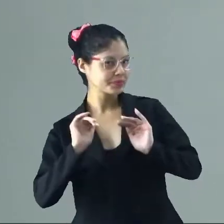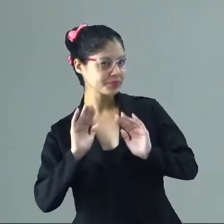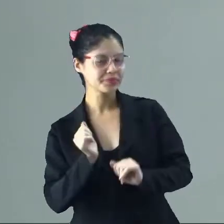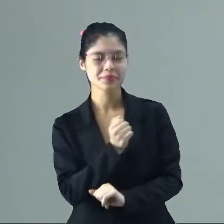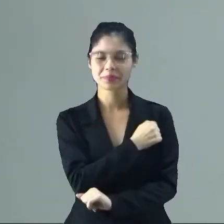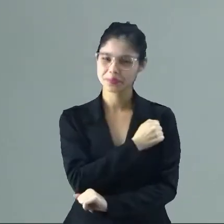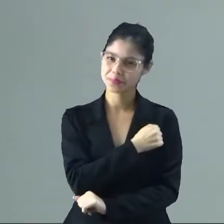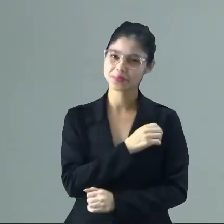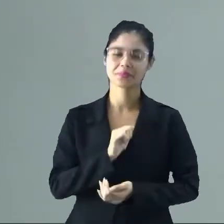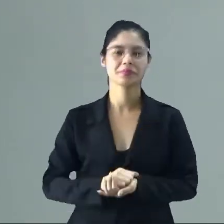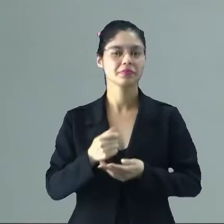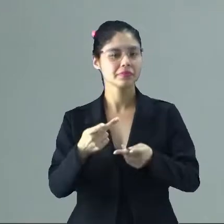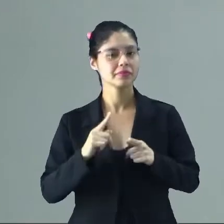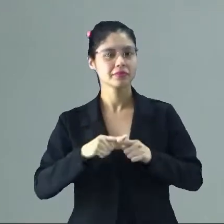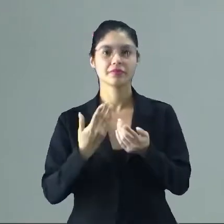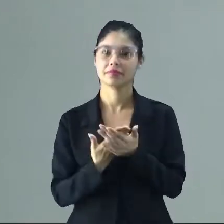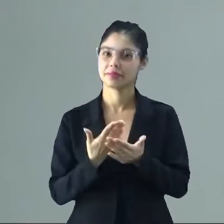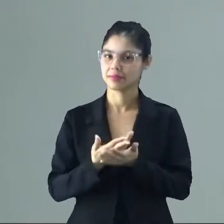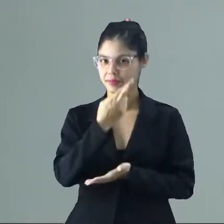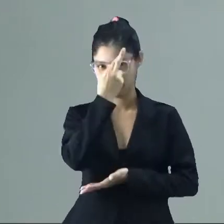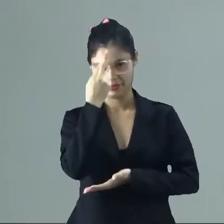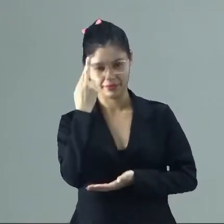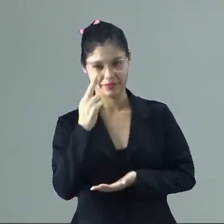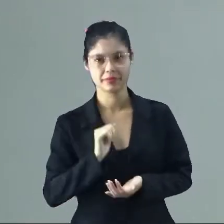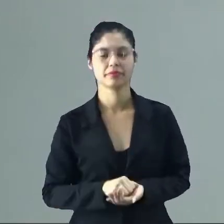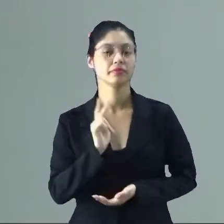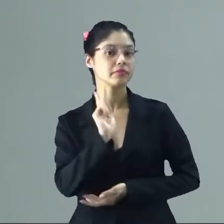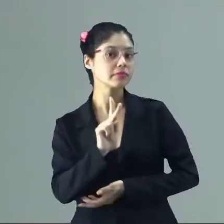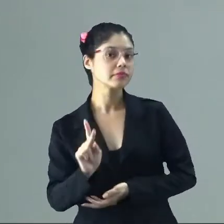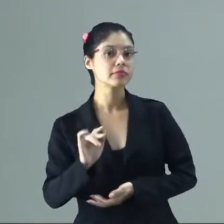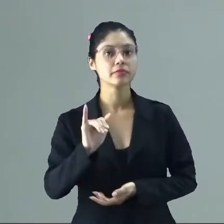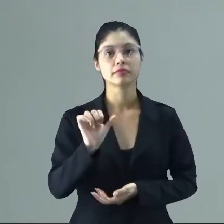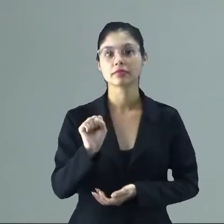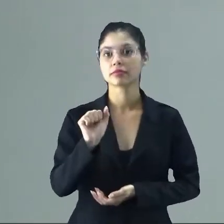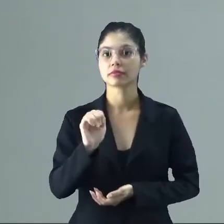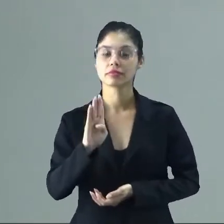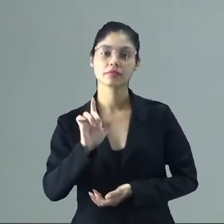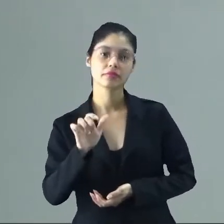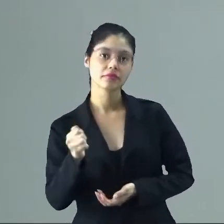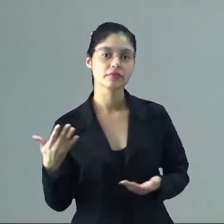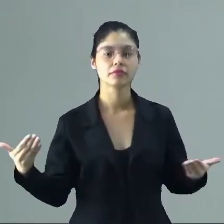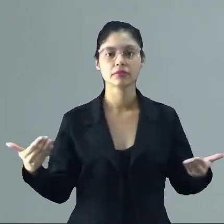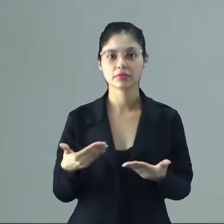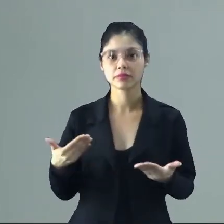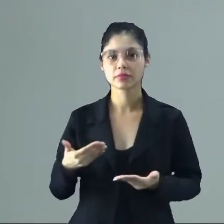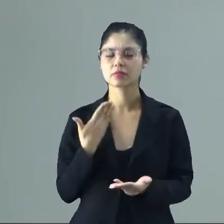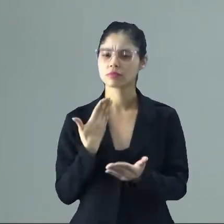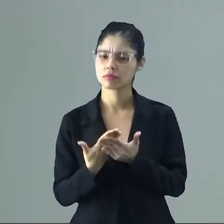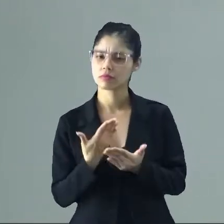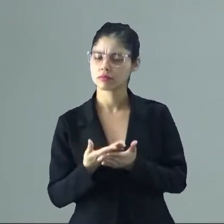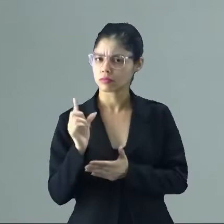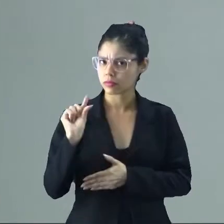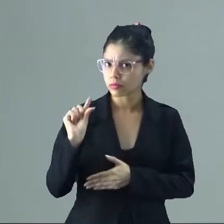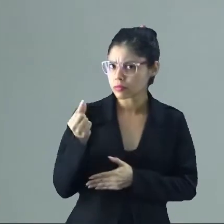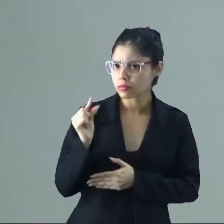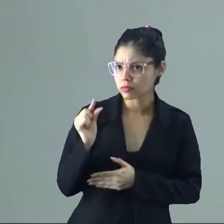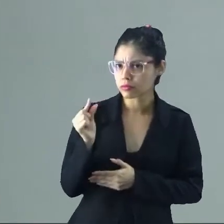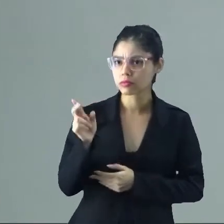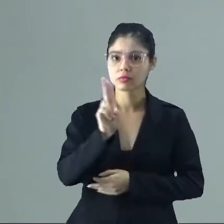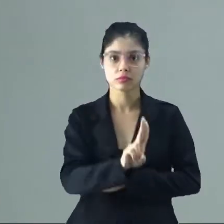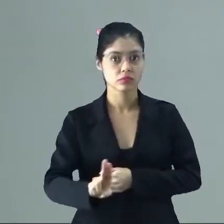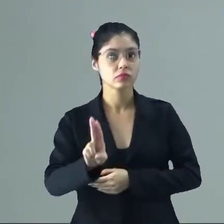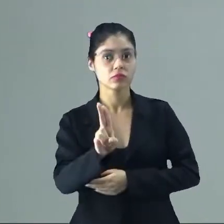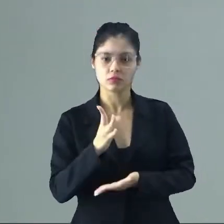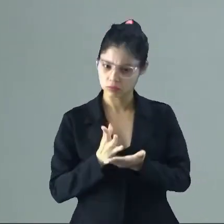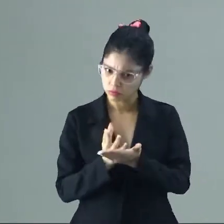Olá alunos e alunos, bem-vindos a mais uma aula de história. Eu sou a professora Isabelle e na aula de hoje nós vamos estudar um pouco sobre o